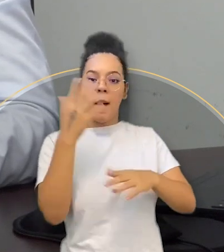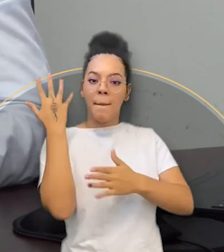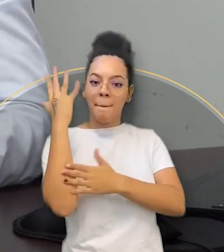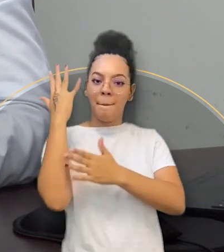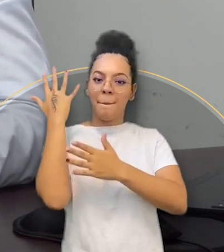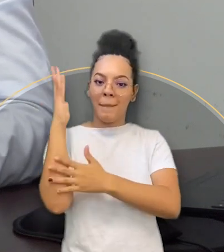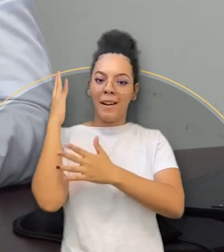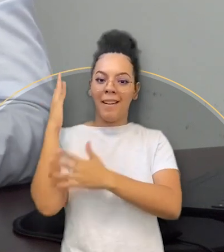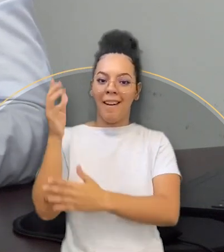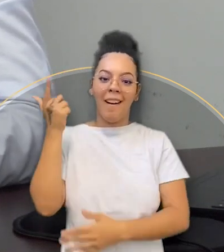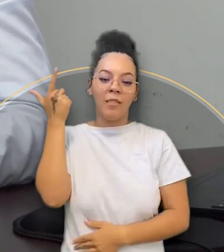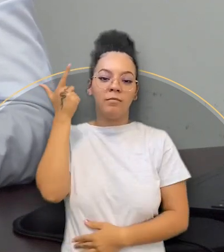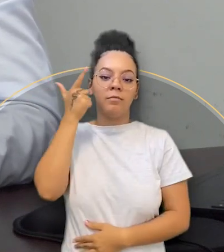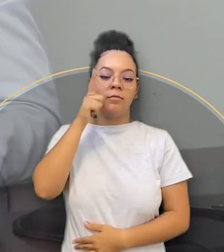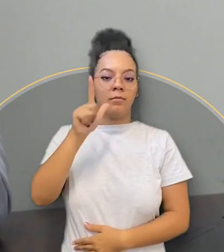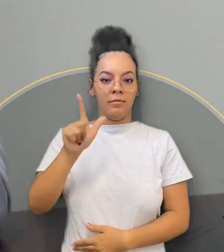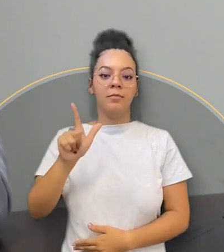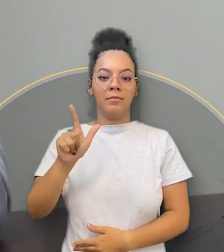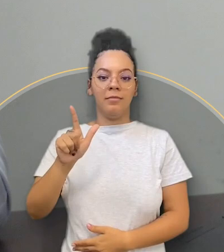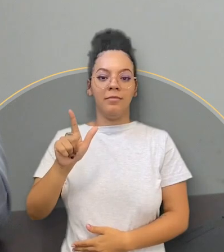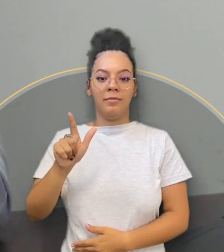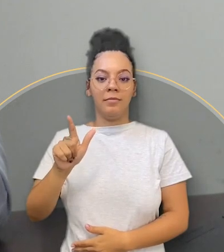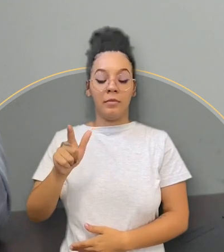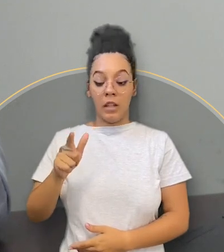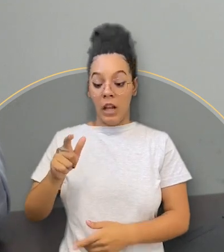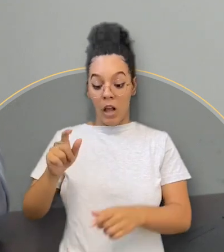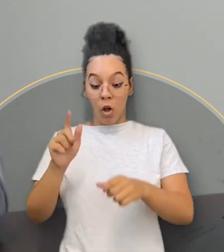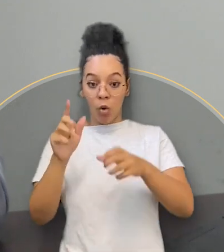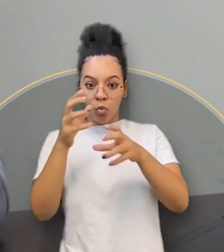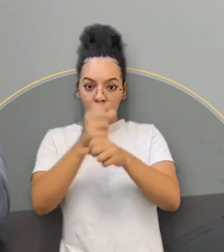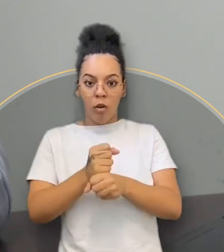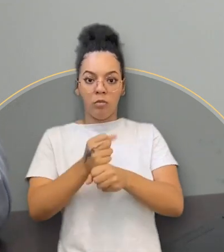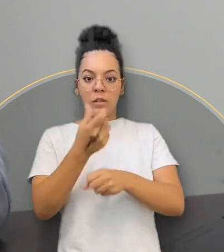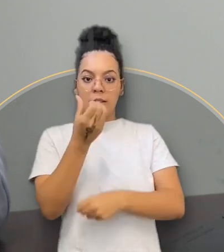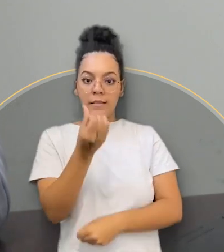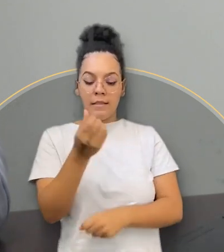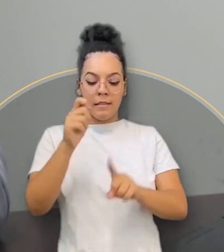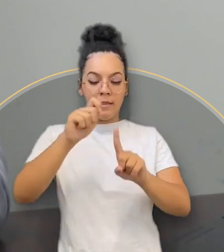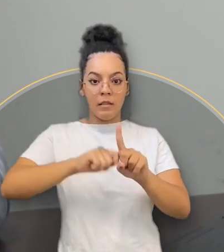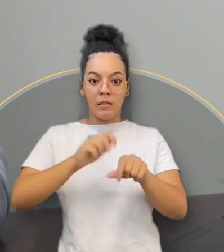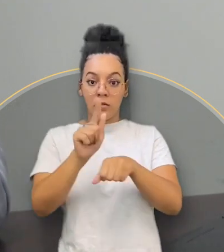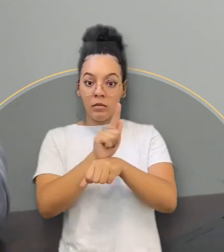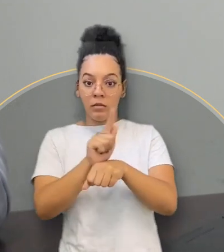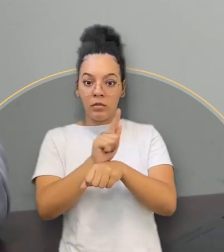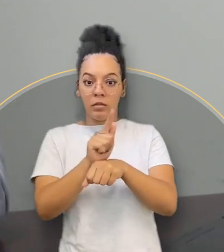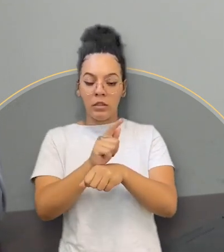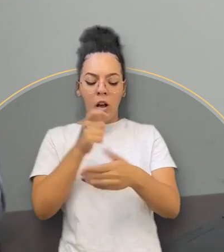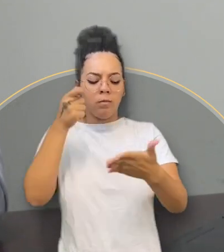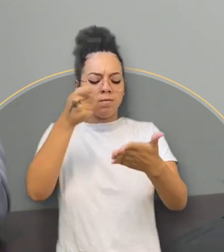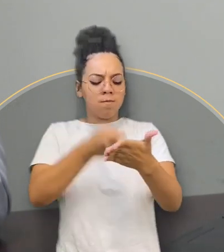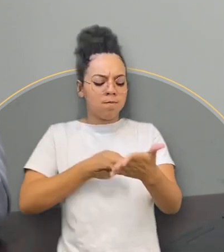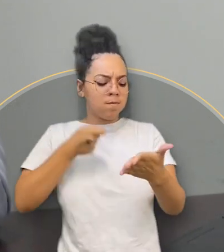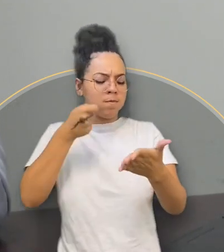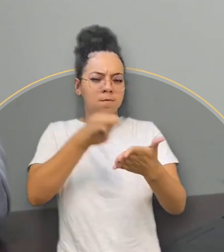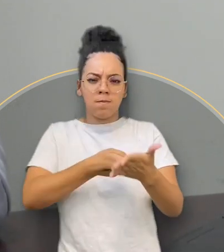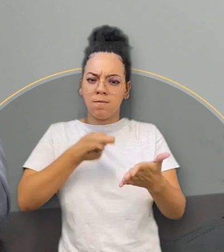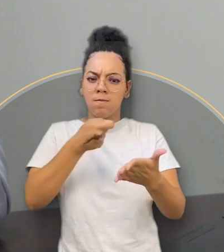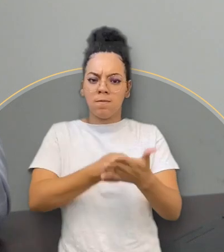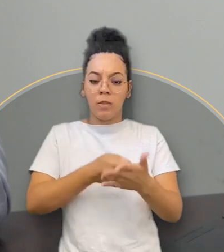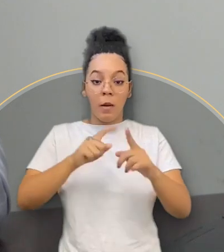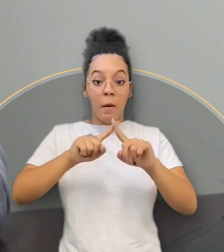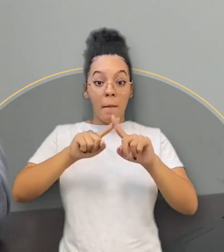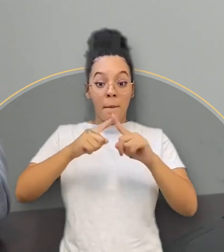conquistas neste final de ano. E nestes seis meses de gestão, muitos foram os desafios,